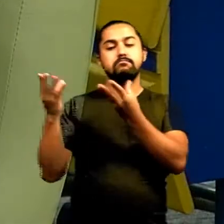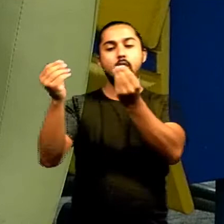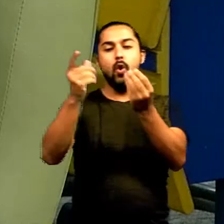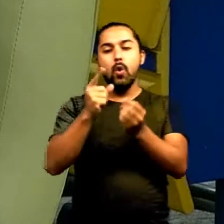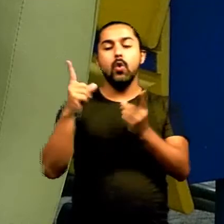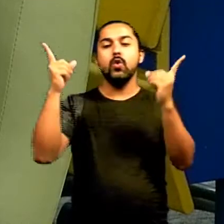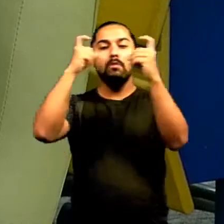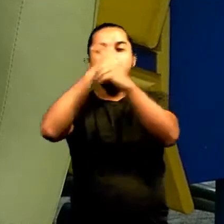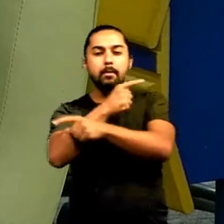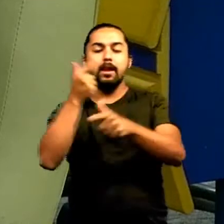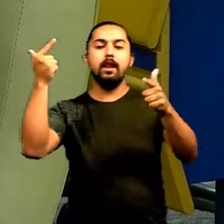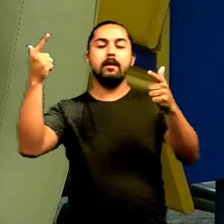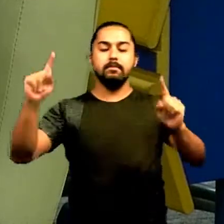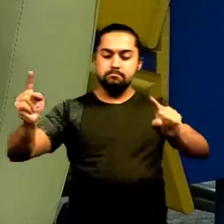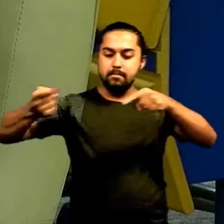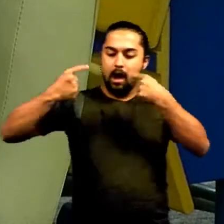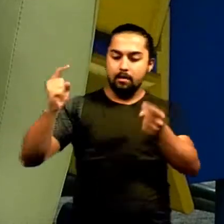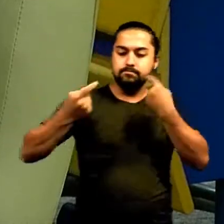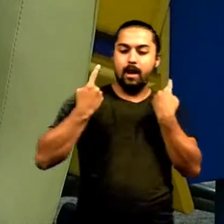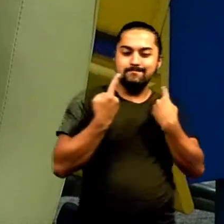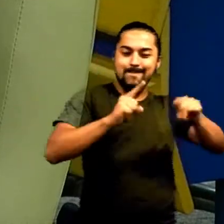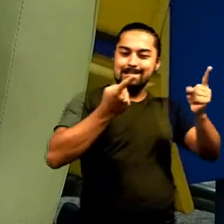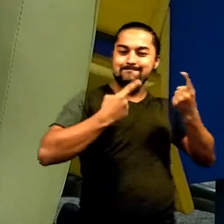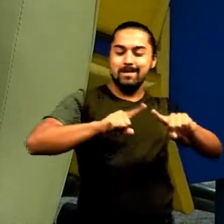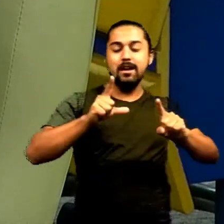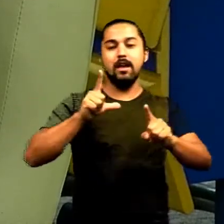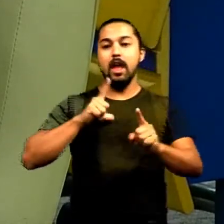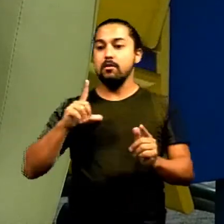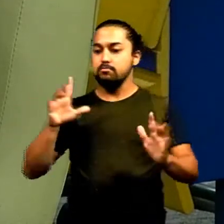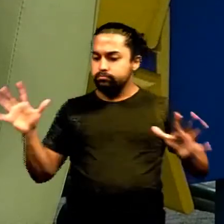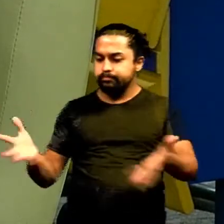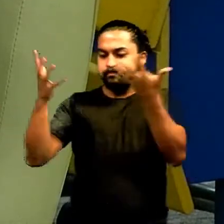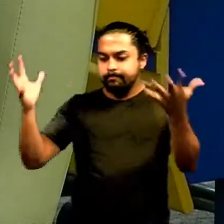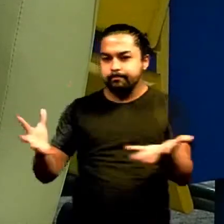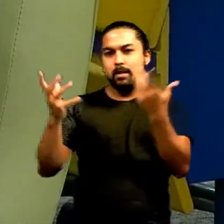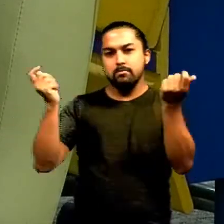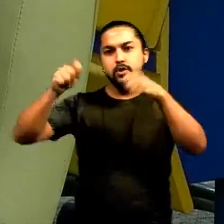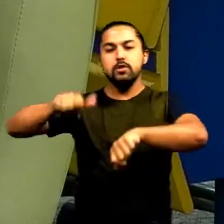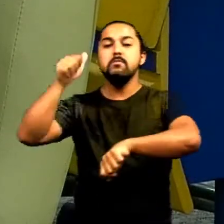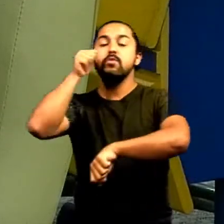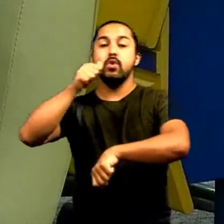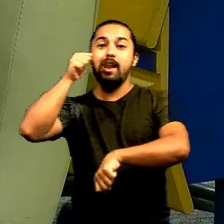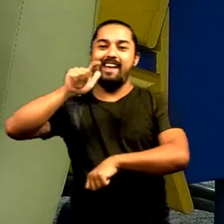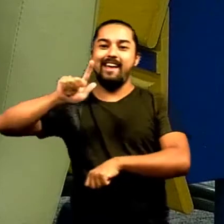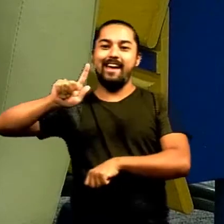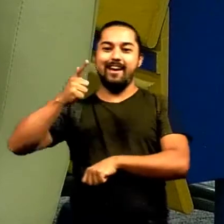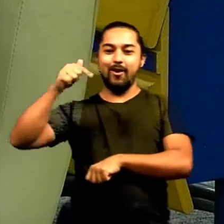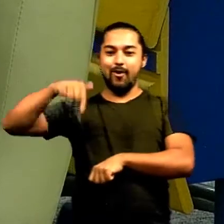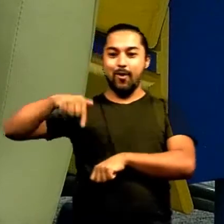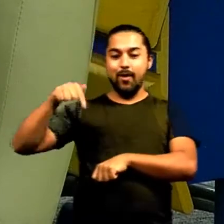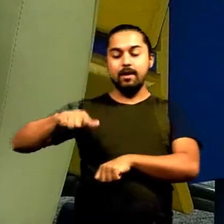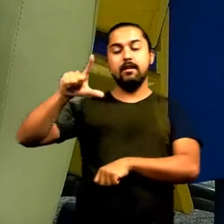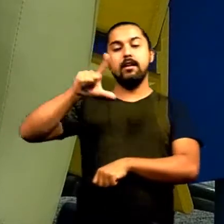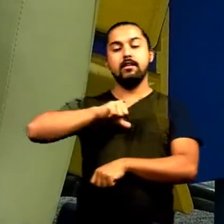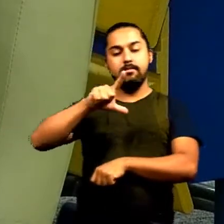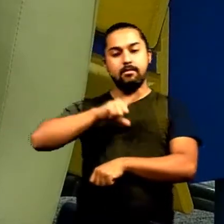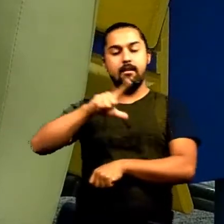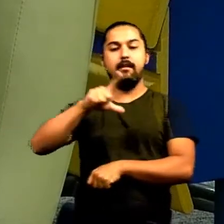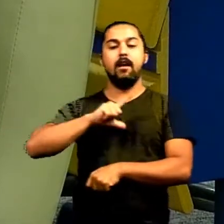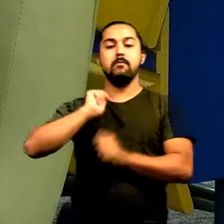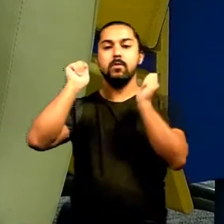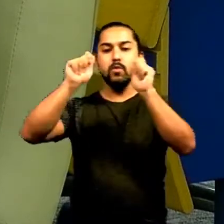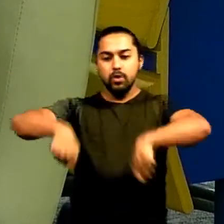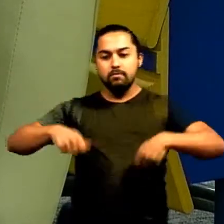e é preciso dar realce, enfocar a atividade empreendedora que a mulher goianiense tem, gerando estímulos,